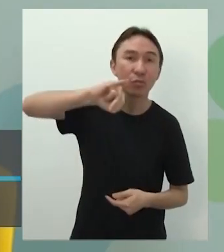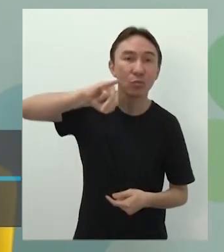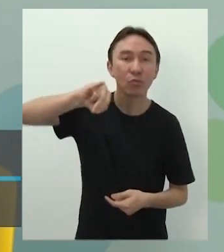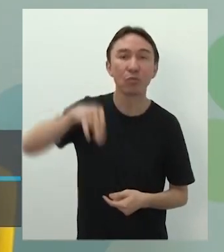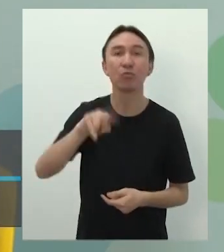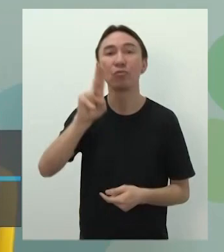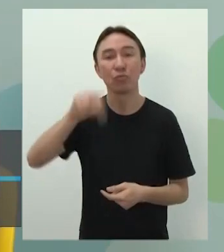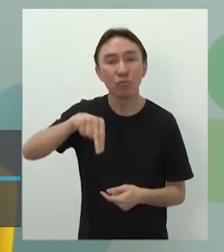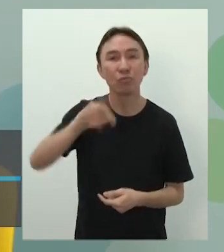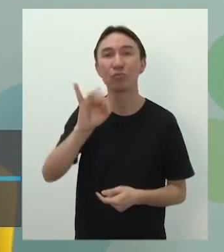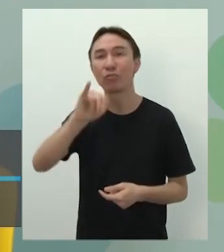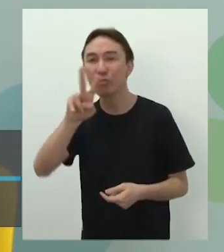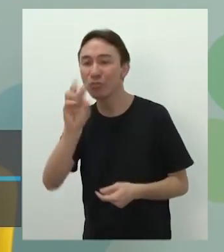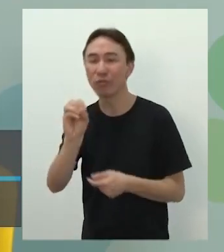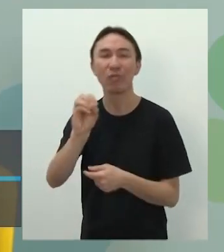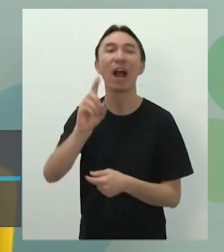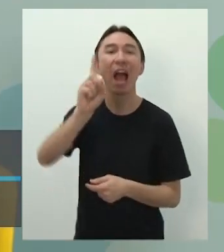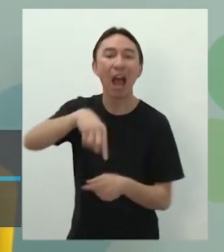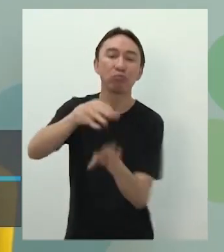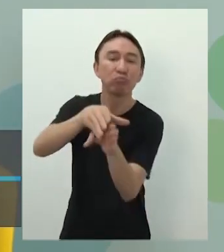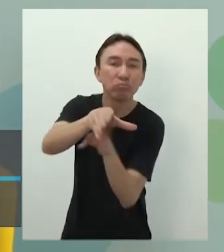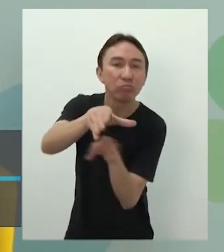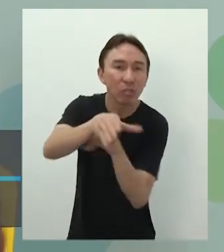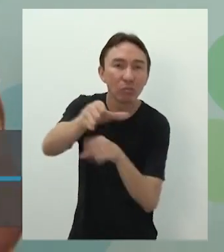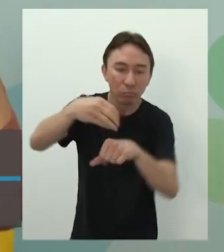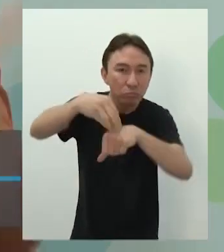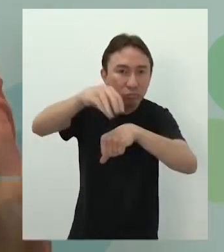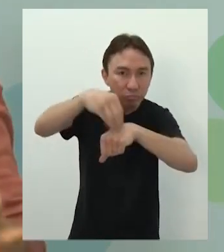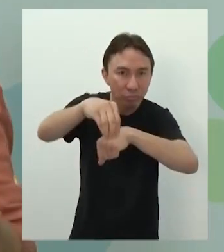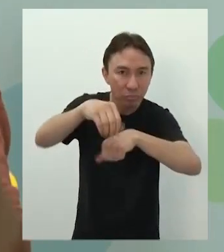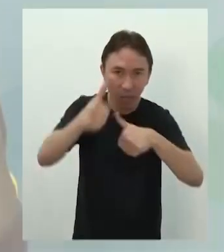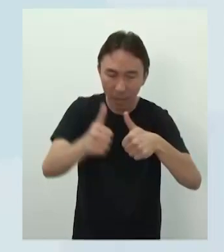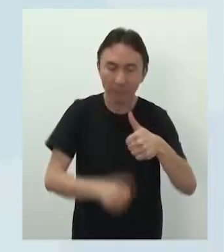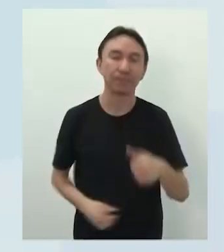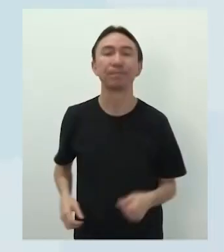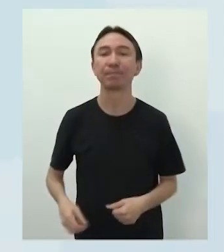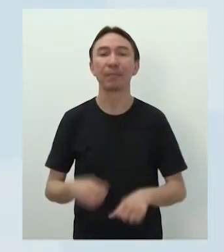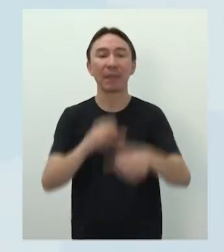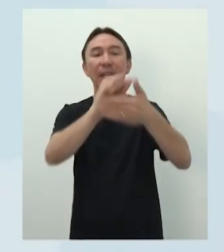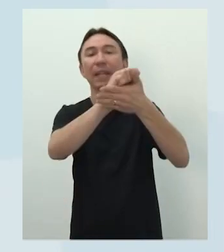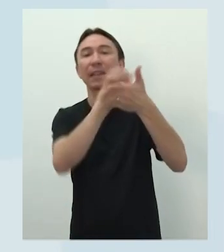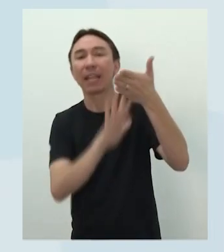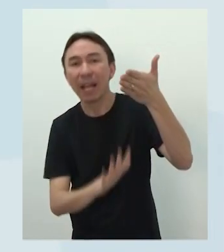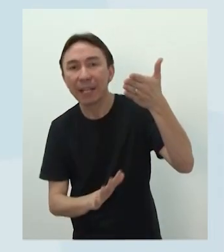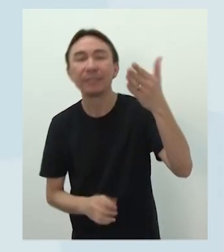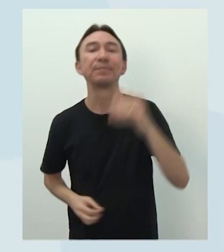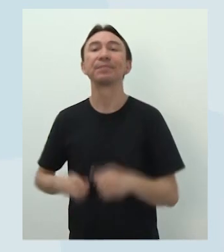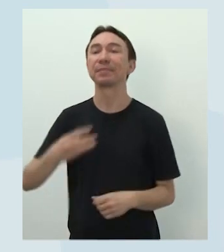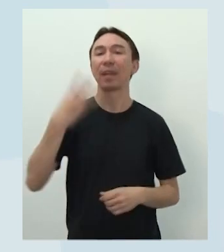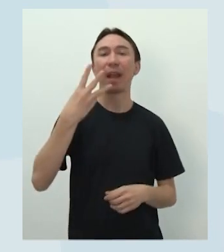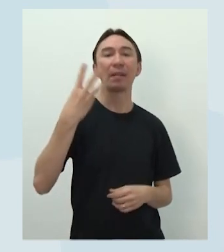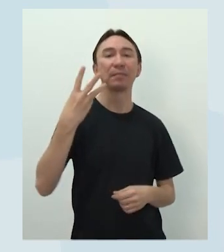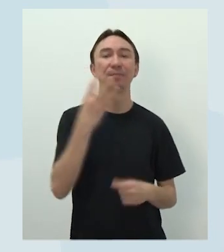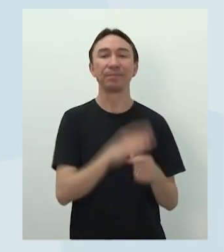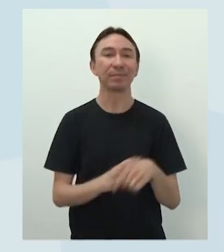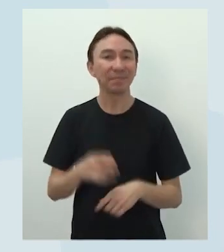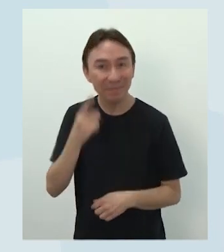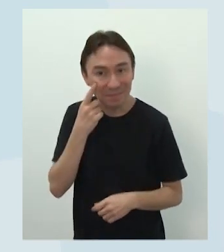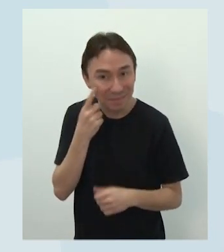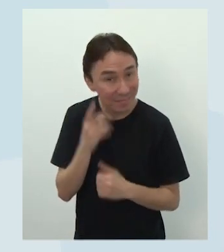nada mais que uma orientação. Um conselhinho, tá bom? Exercício 3. Agora que o chat está organizado. Bora lá. Agora vocês estão aqui com a gente.